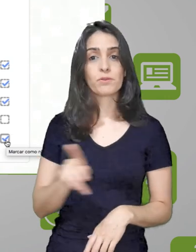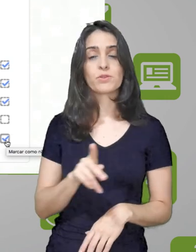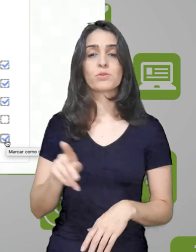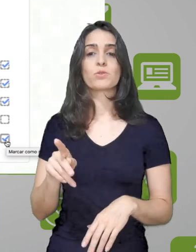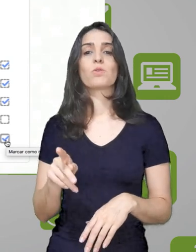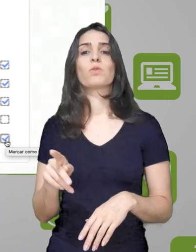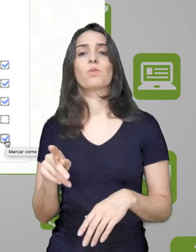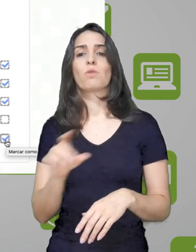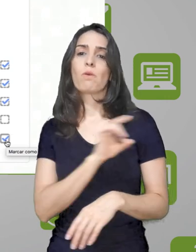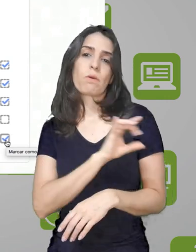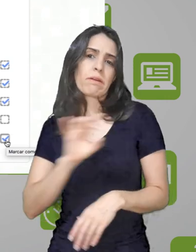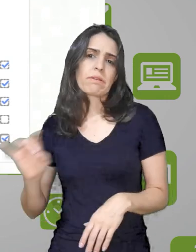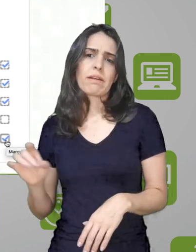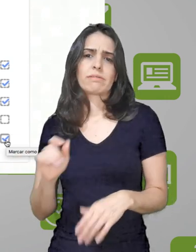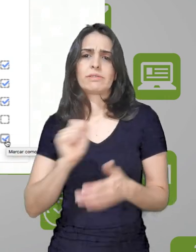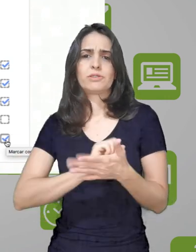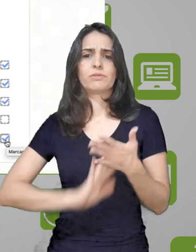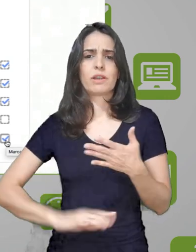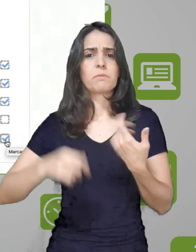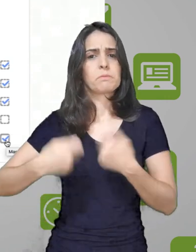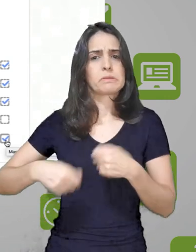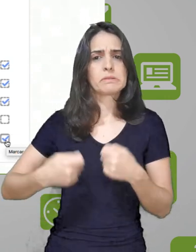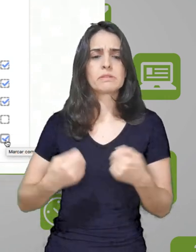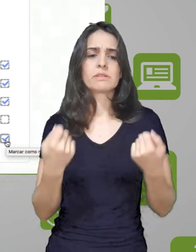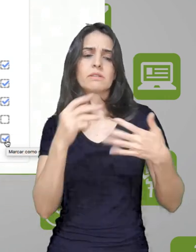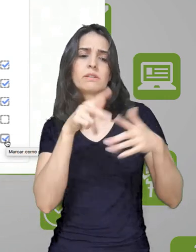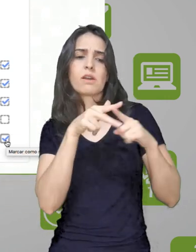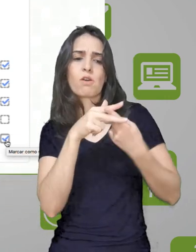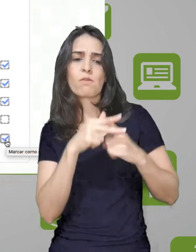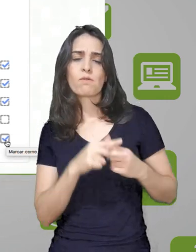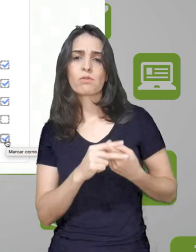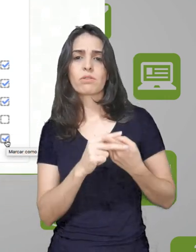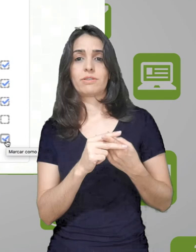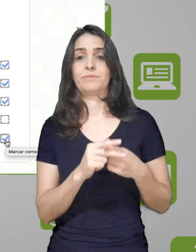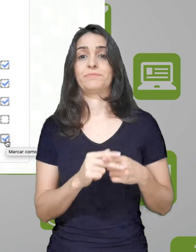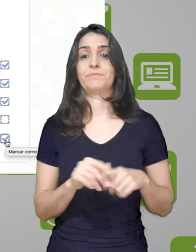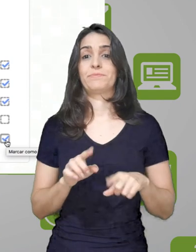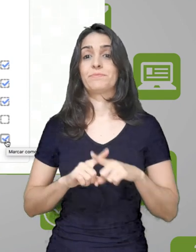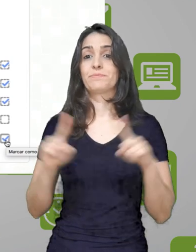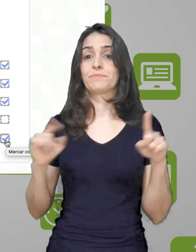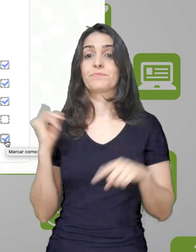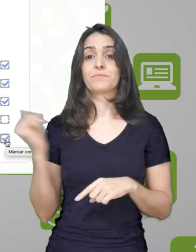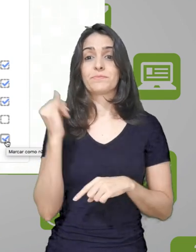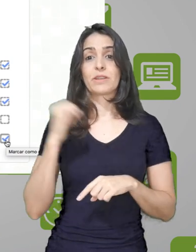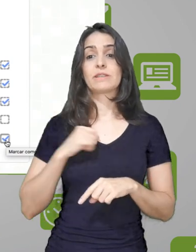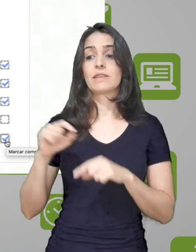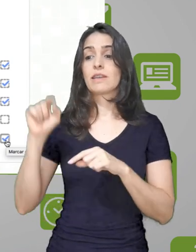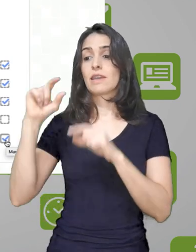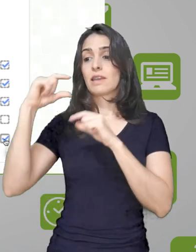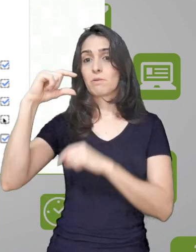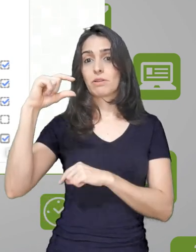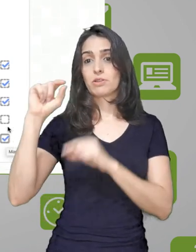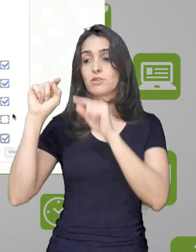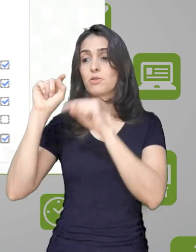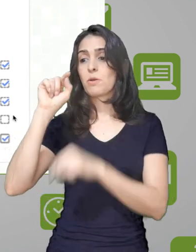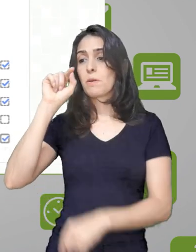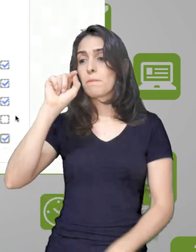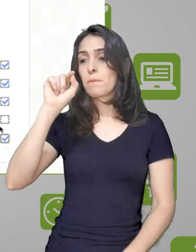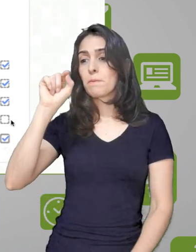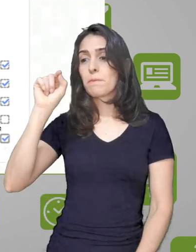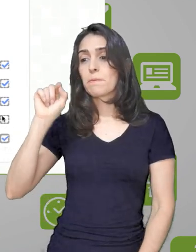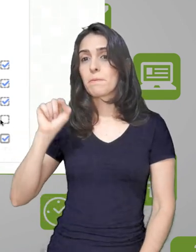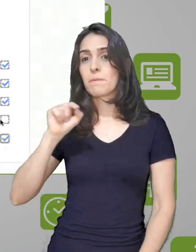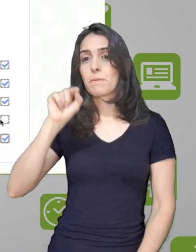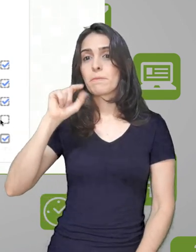depender da configuração, da necessidade de cada atividade. O importante que você saiba é que, se a